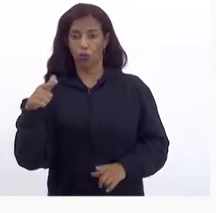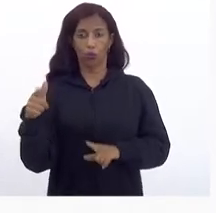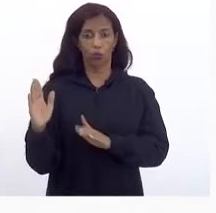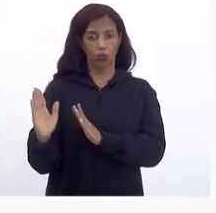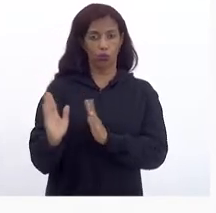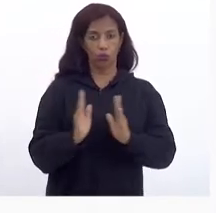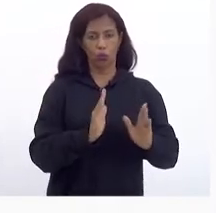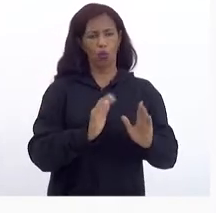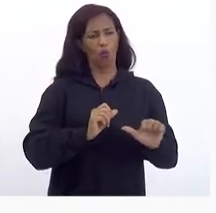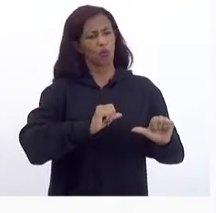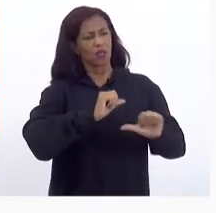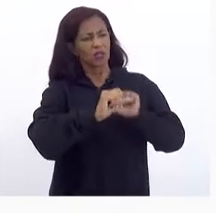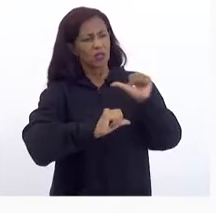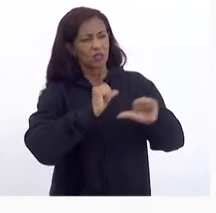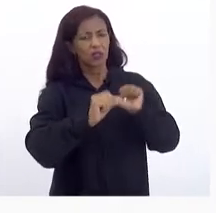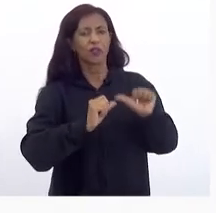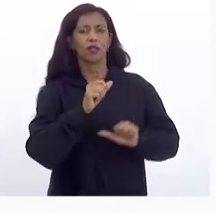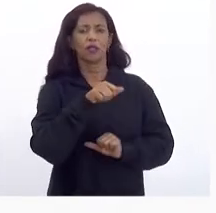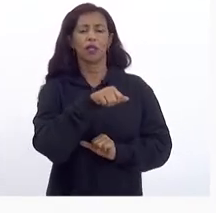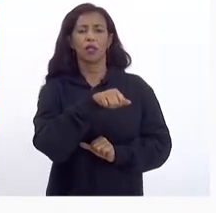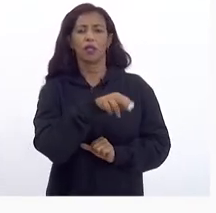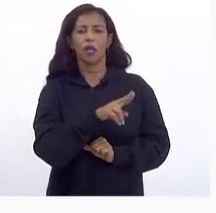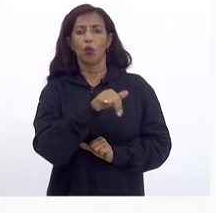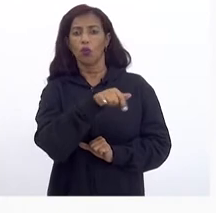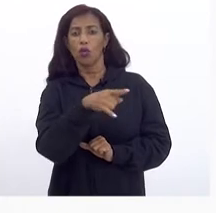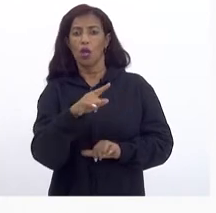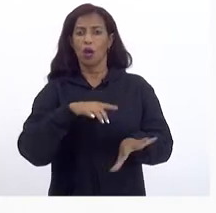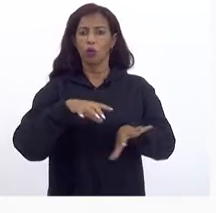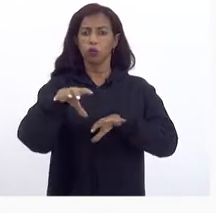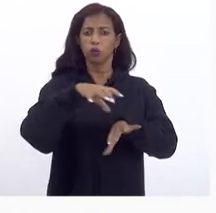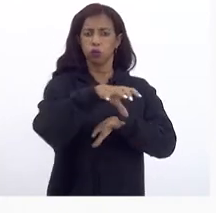Transferências Da União Entre outros